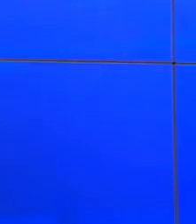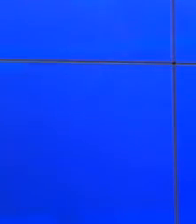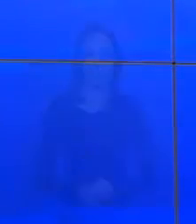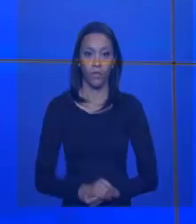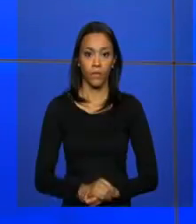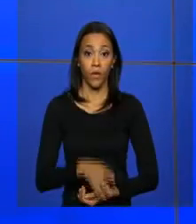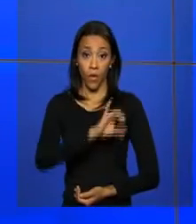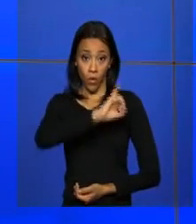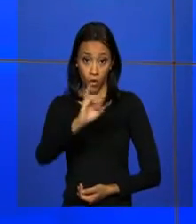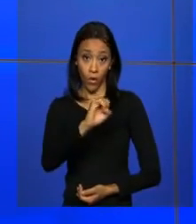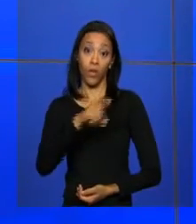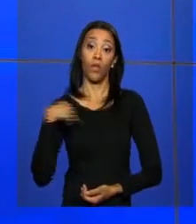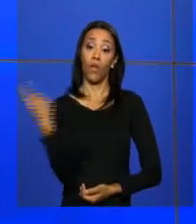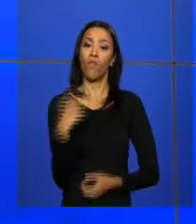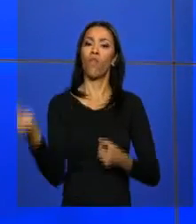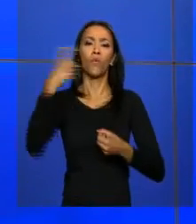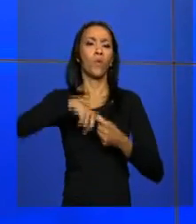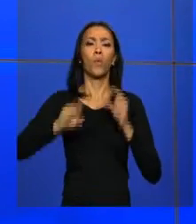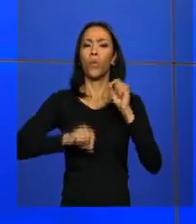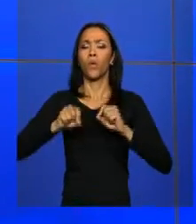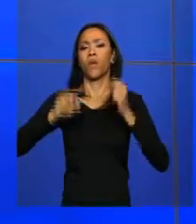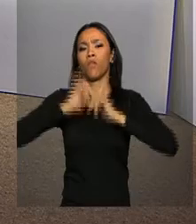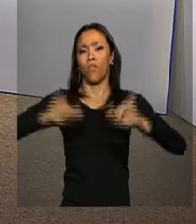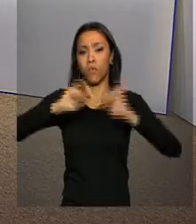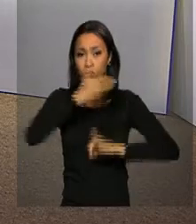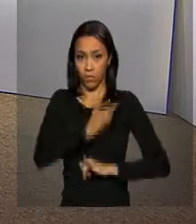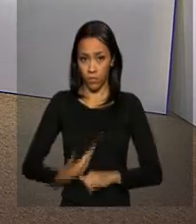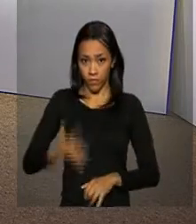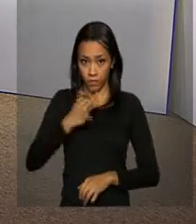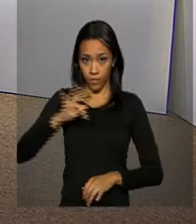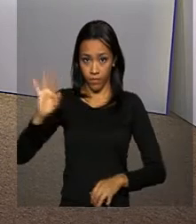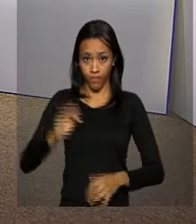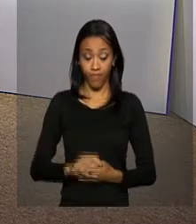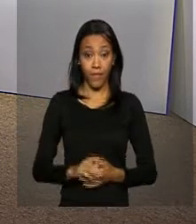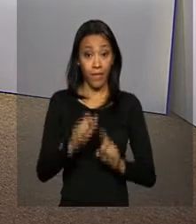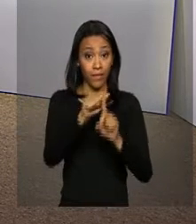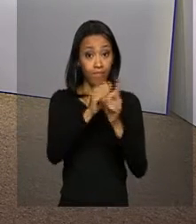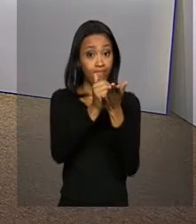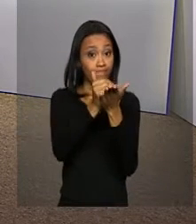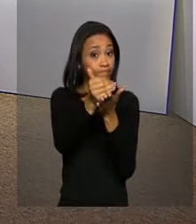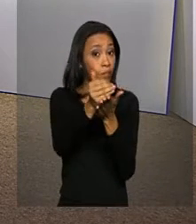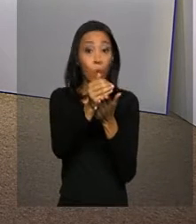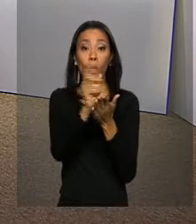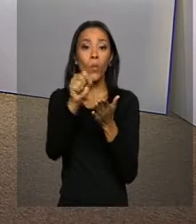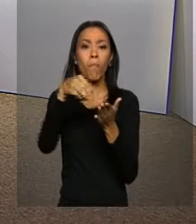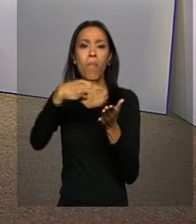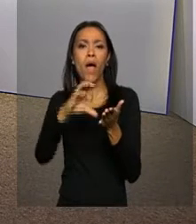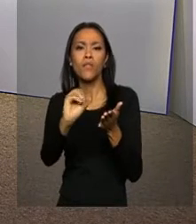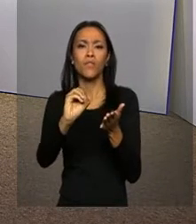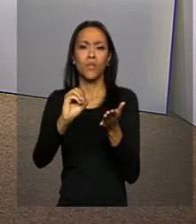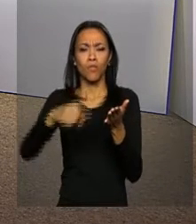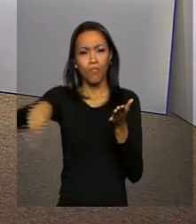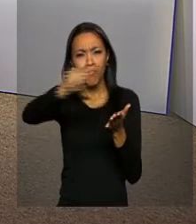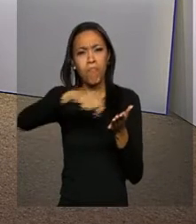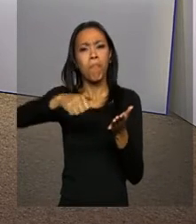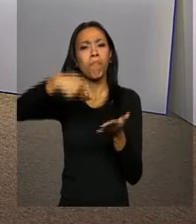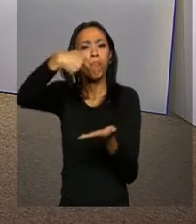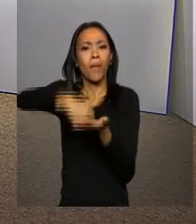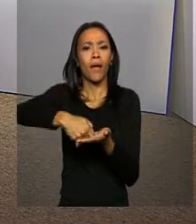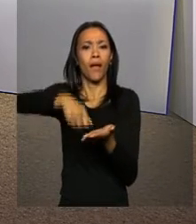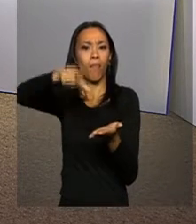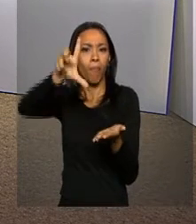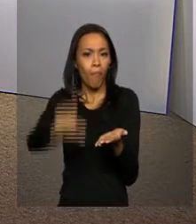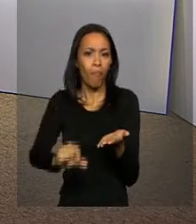Olá, estamos de volta com as notícias do governo federal. A partir de março, o brasileiro vai pagar menos pela energia elétrica.